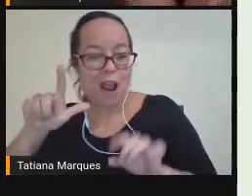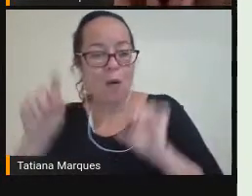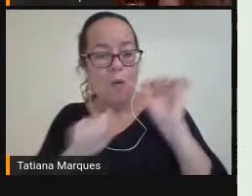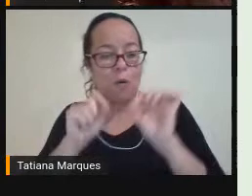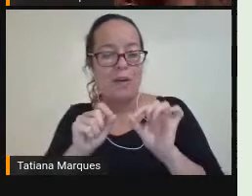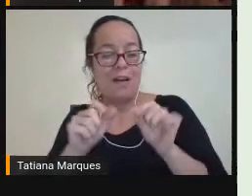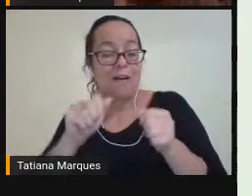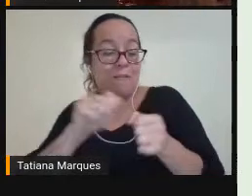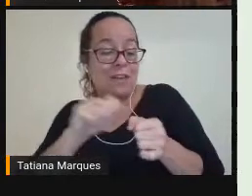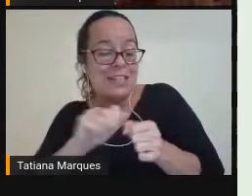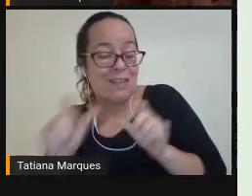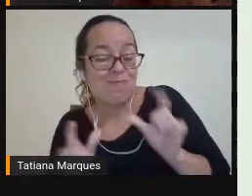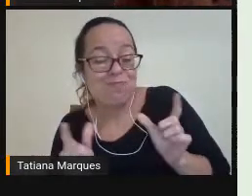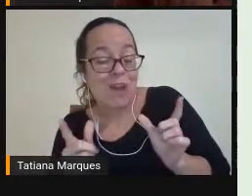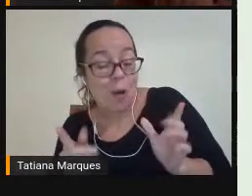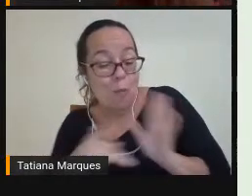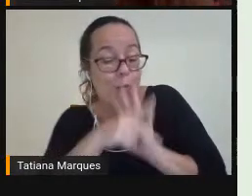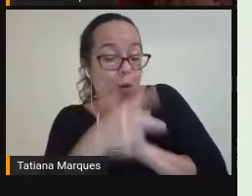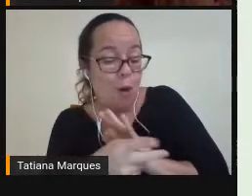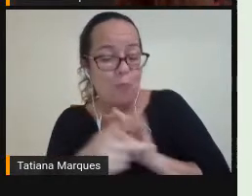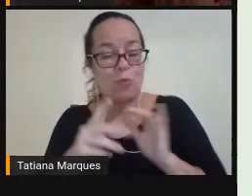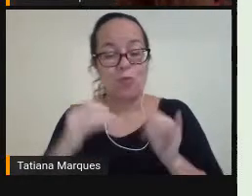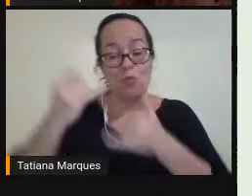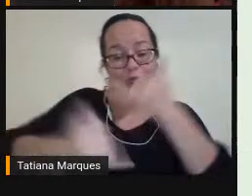Por exemplo Um jogo desse